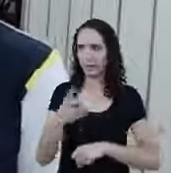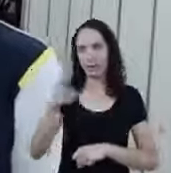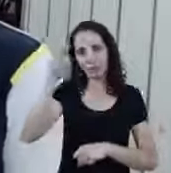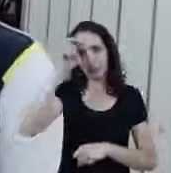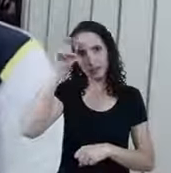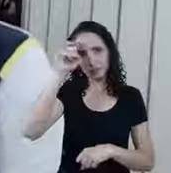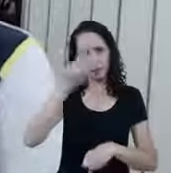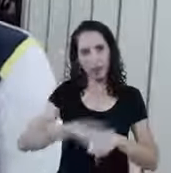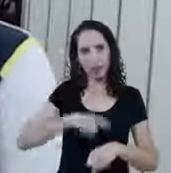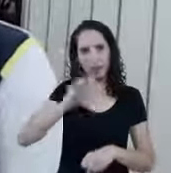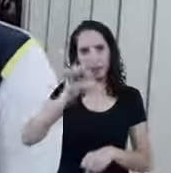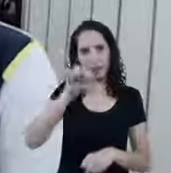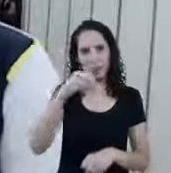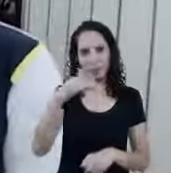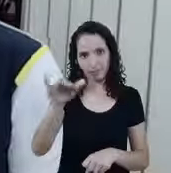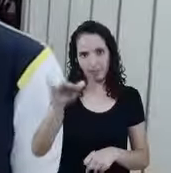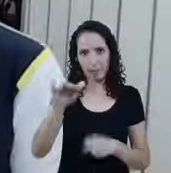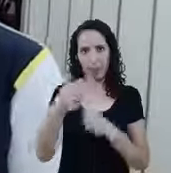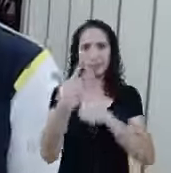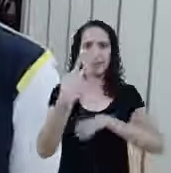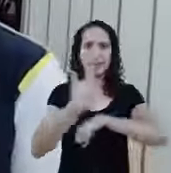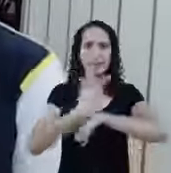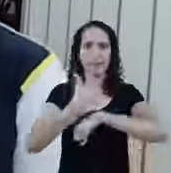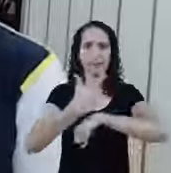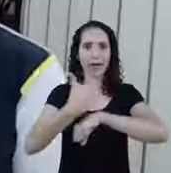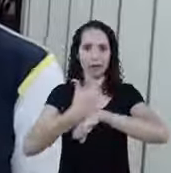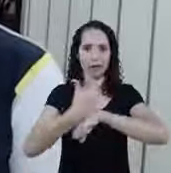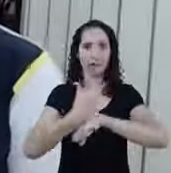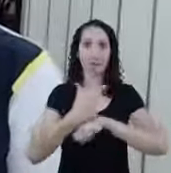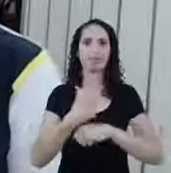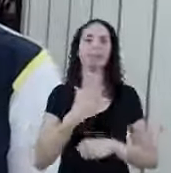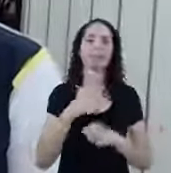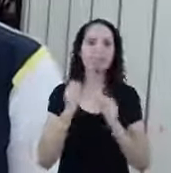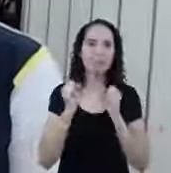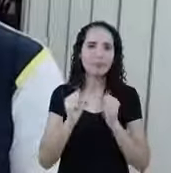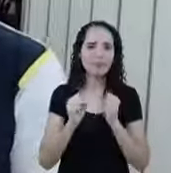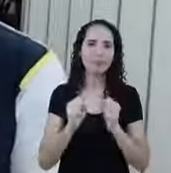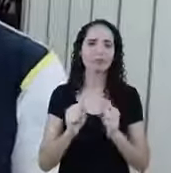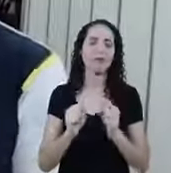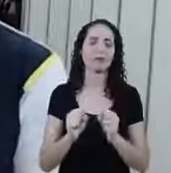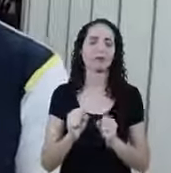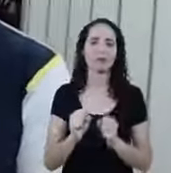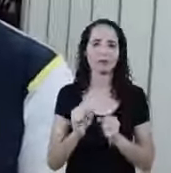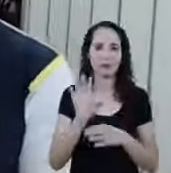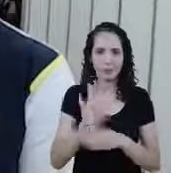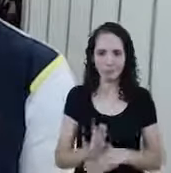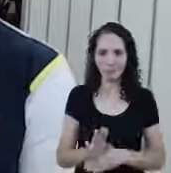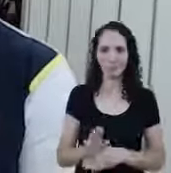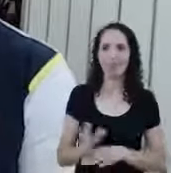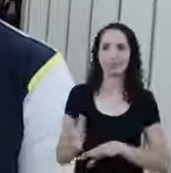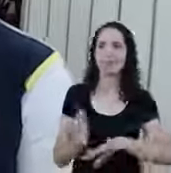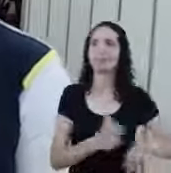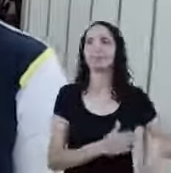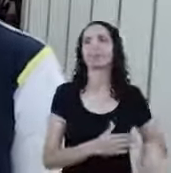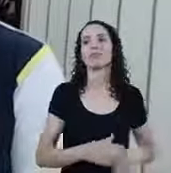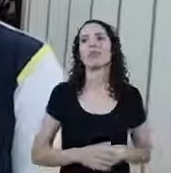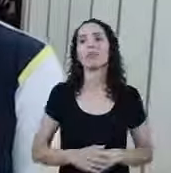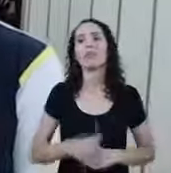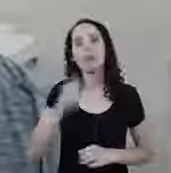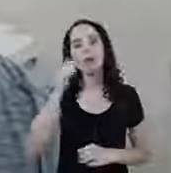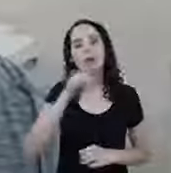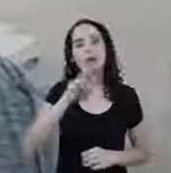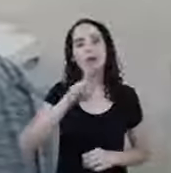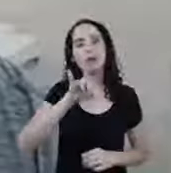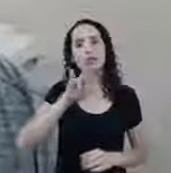quinta, às 9h30 Para uma outra live A gente gostaria de contar A Viviane é